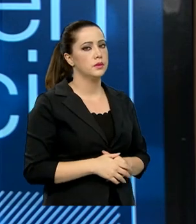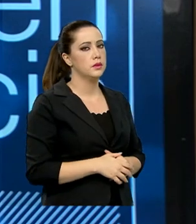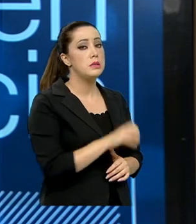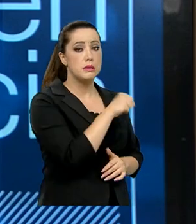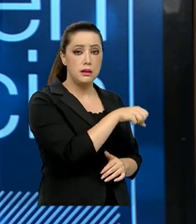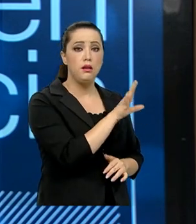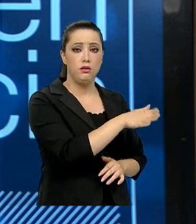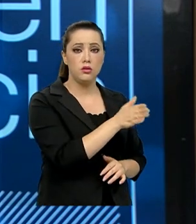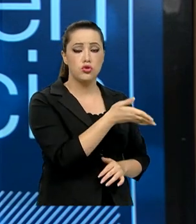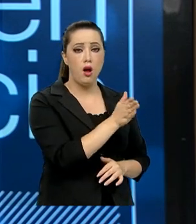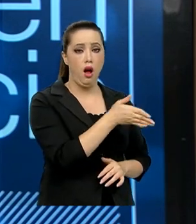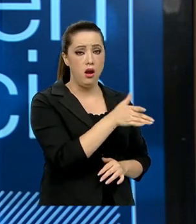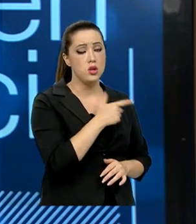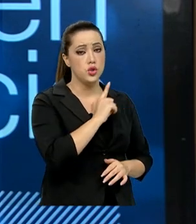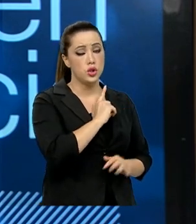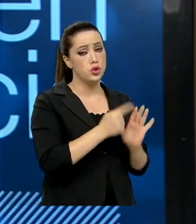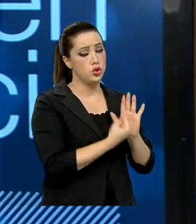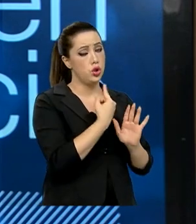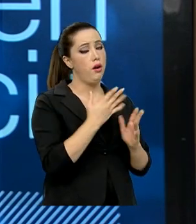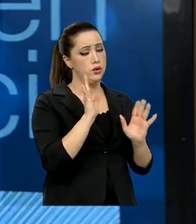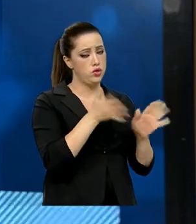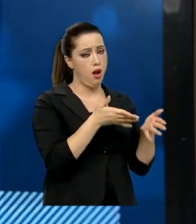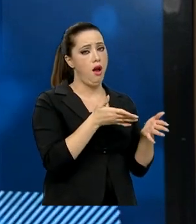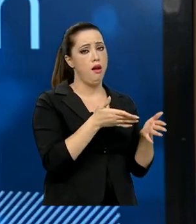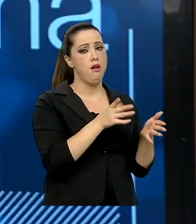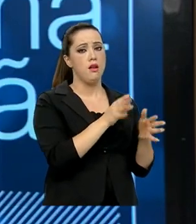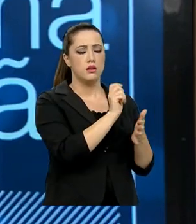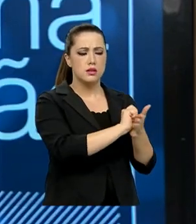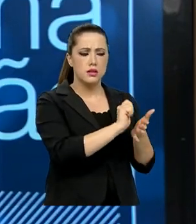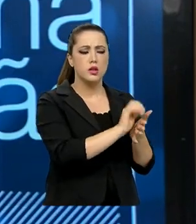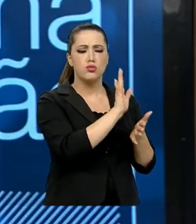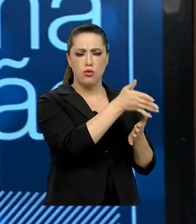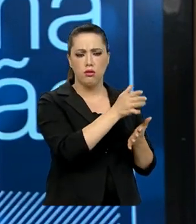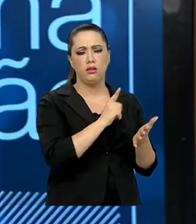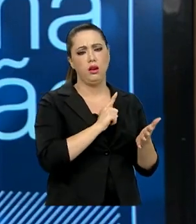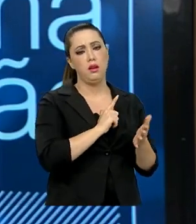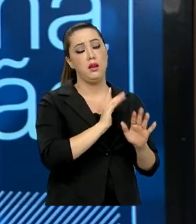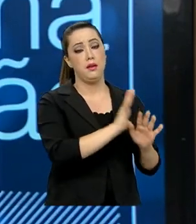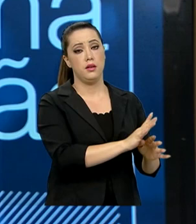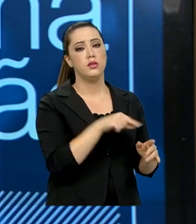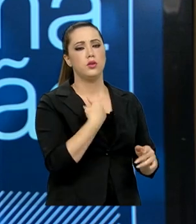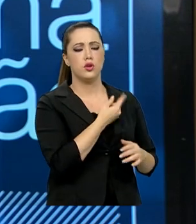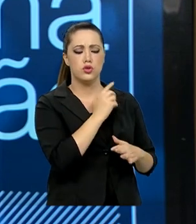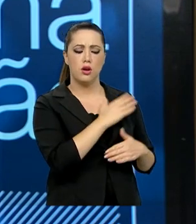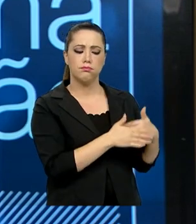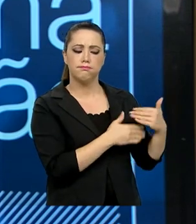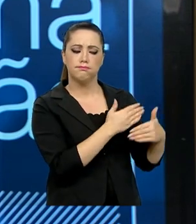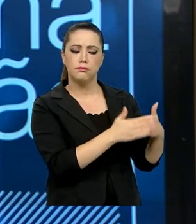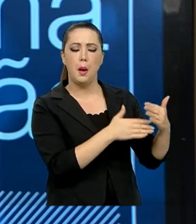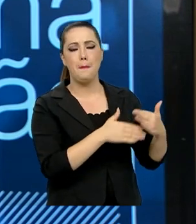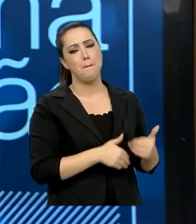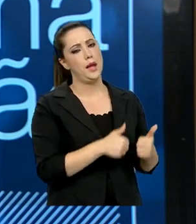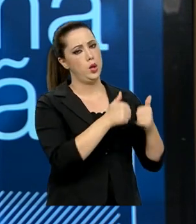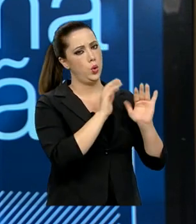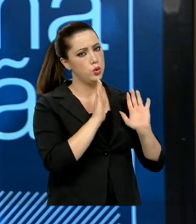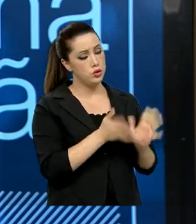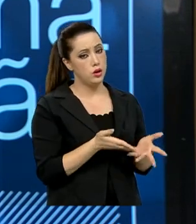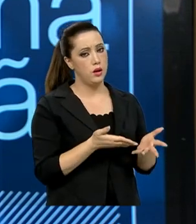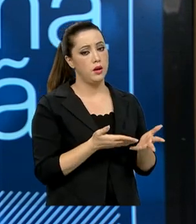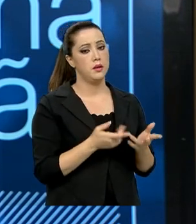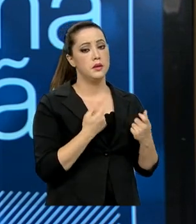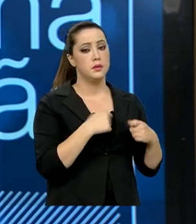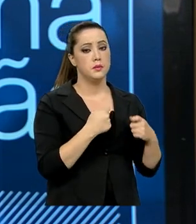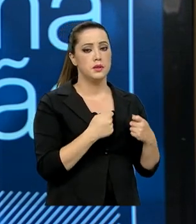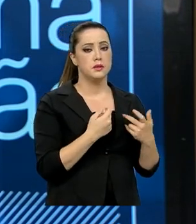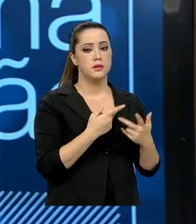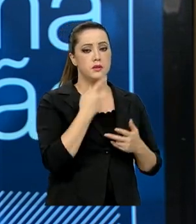de pós-graduação, ele já apontava nessa direção. E nós avançamos bastante. Existe um, eu gostaria de